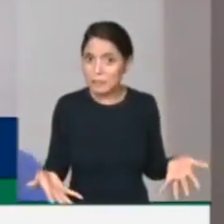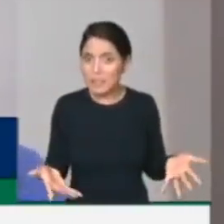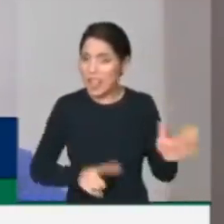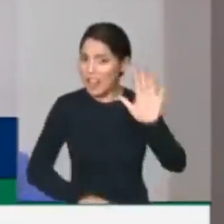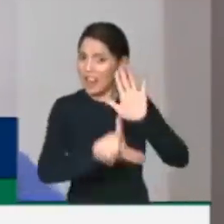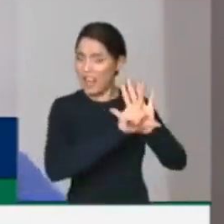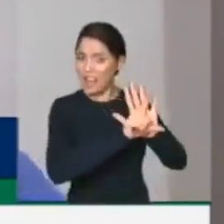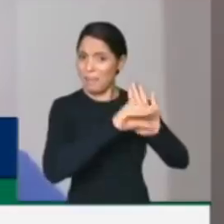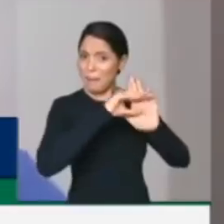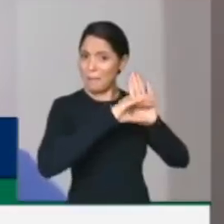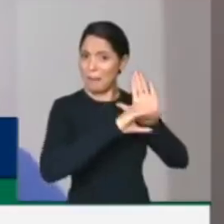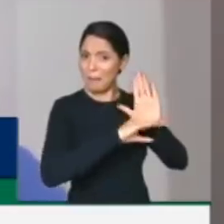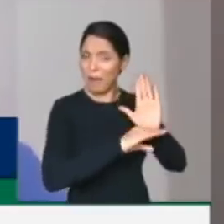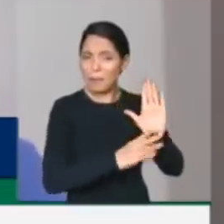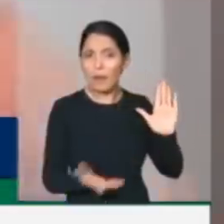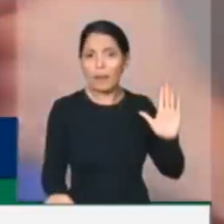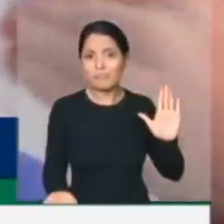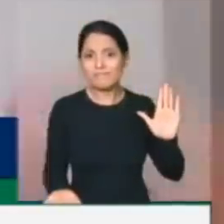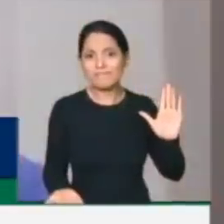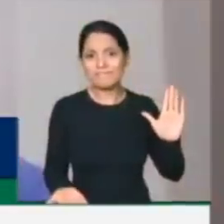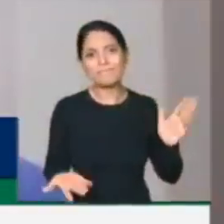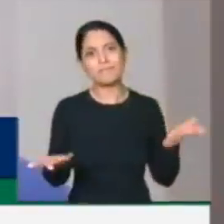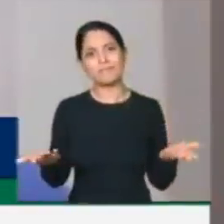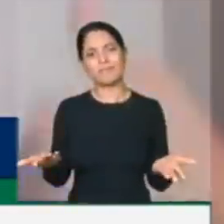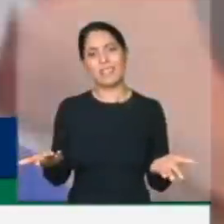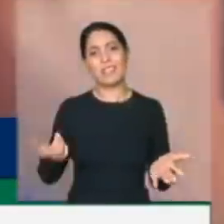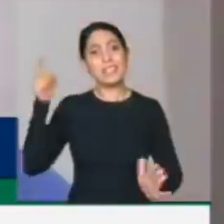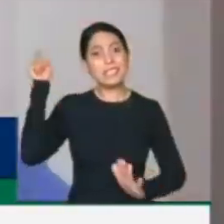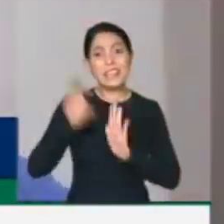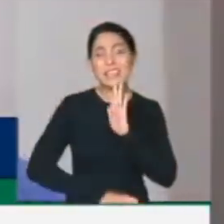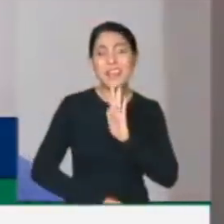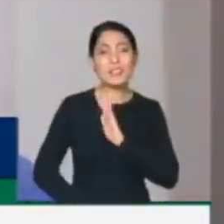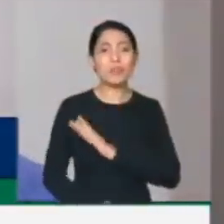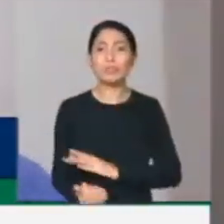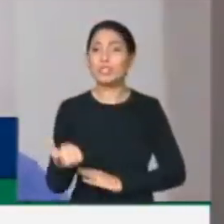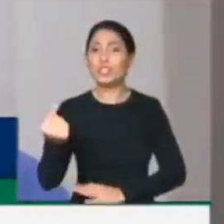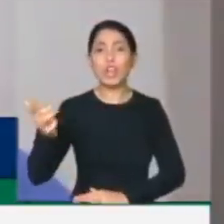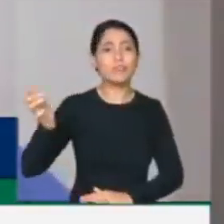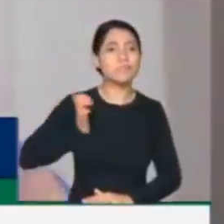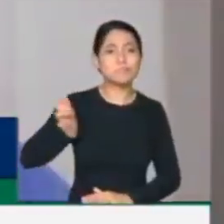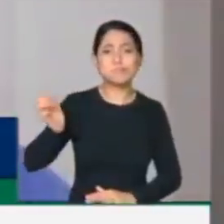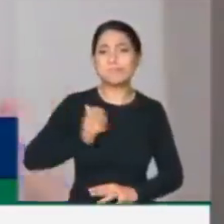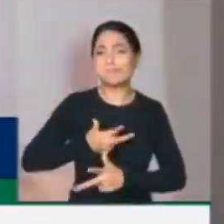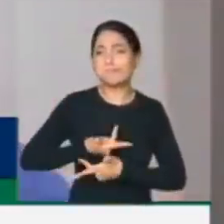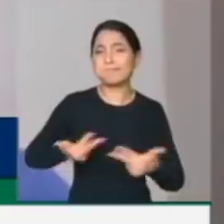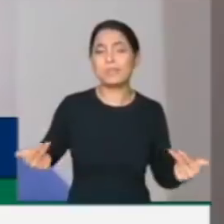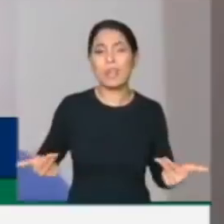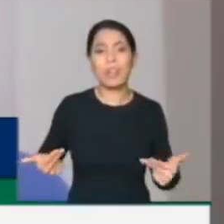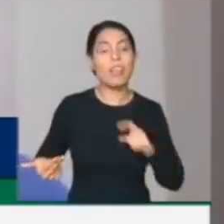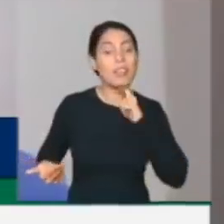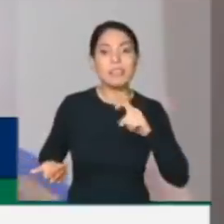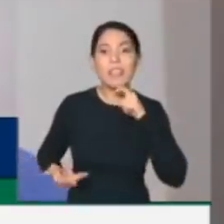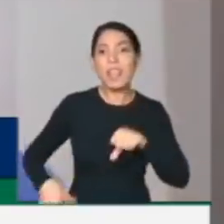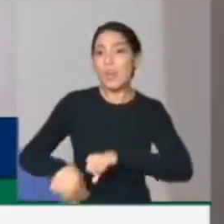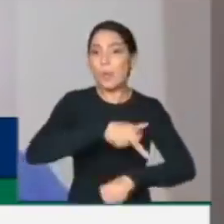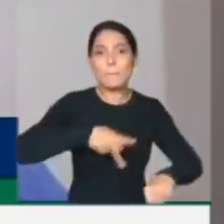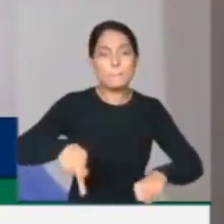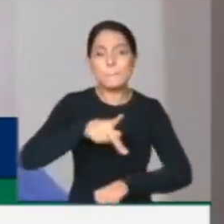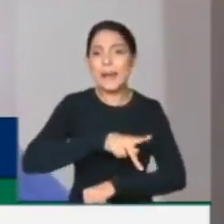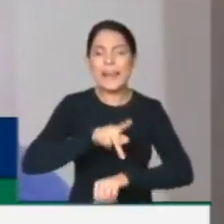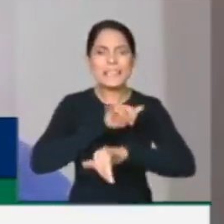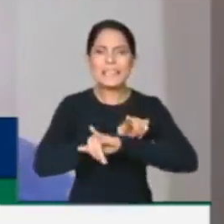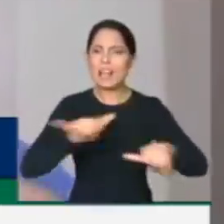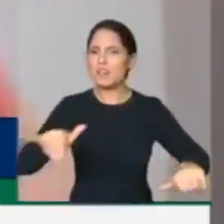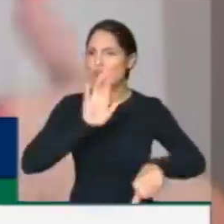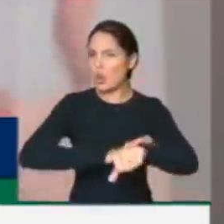legislação, taxação de grandes fortunas, colocar empréstimo compulsório, nenhum país do mundo está falando de aumentar imposto em